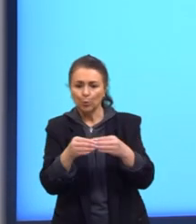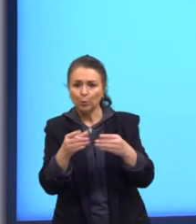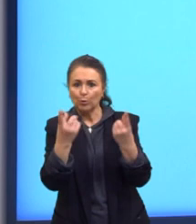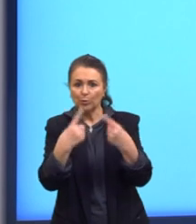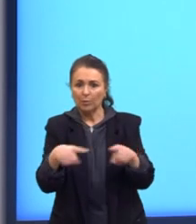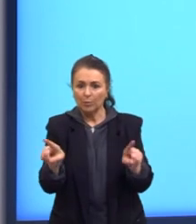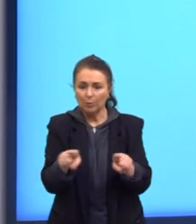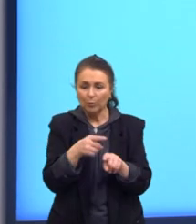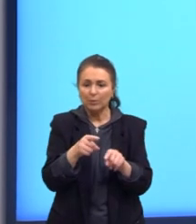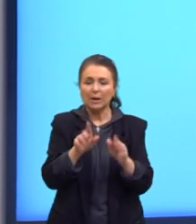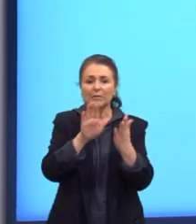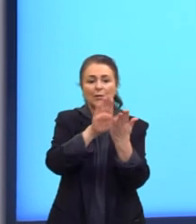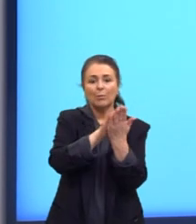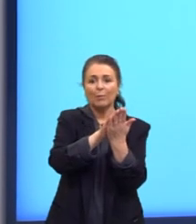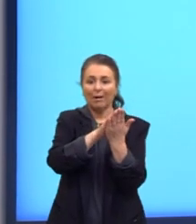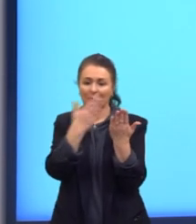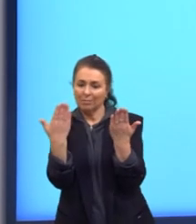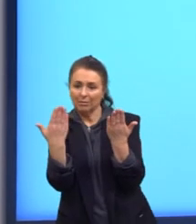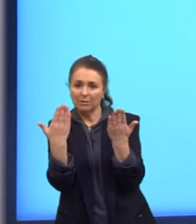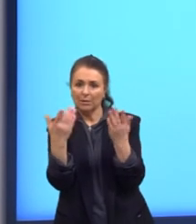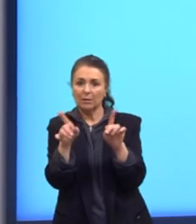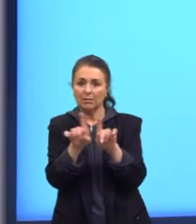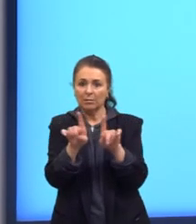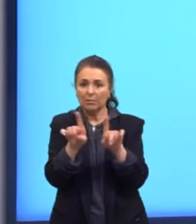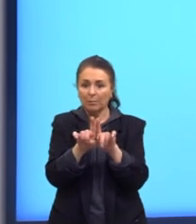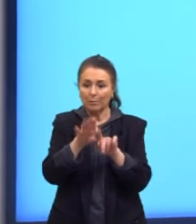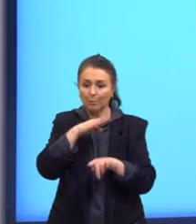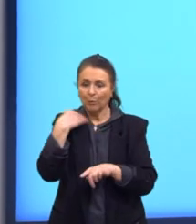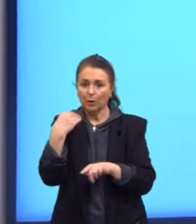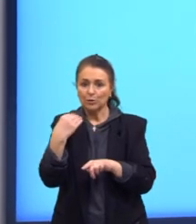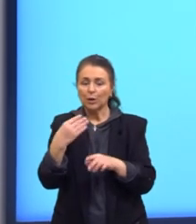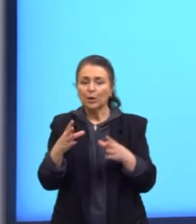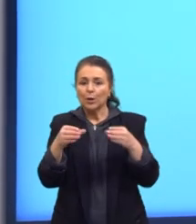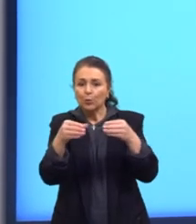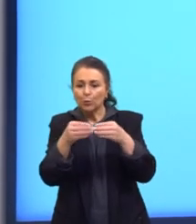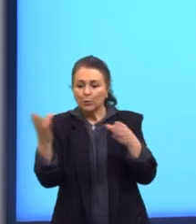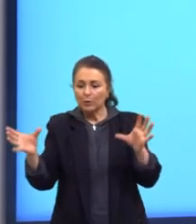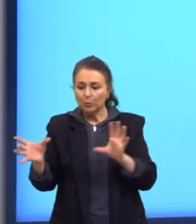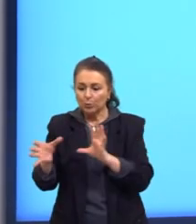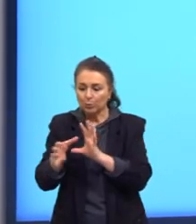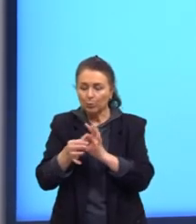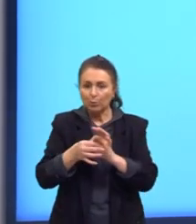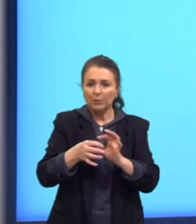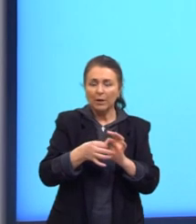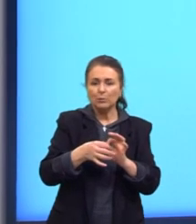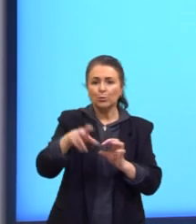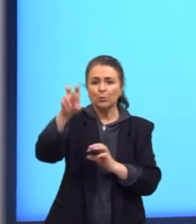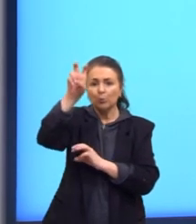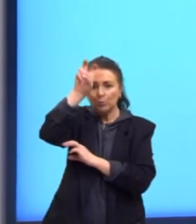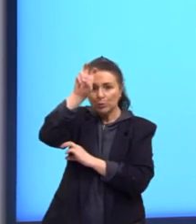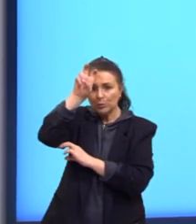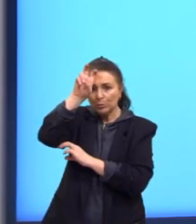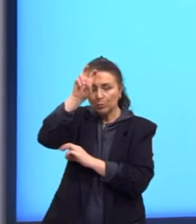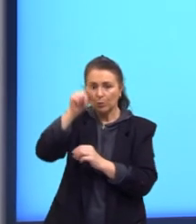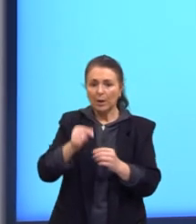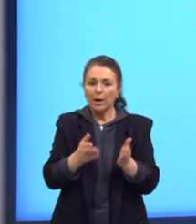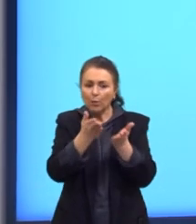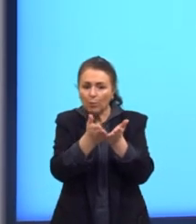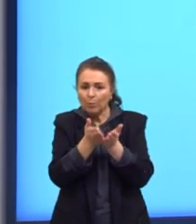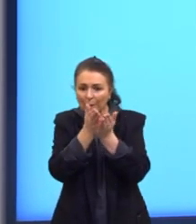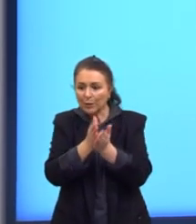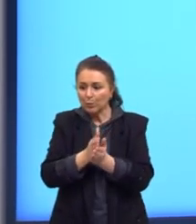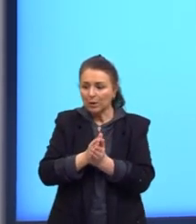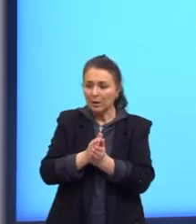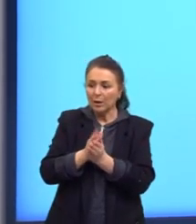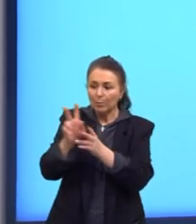com a questão da mitologia egípcia, sobre esse barco que buscava os mortos. E aqui no